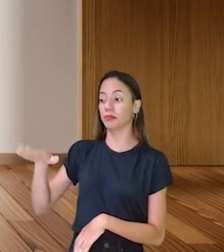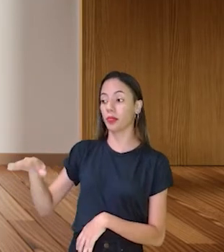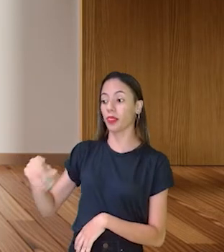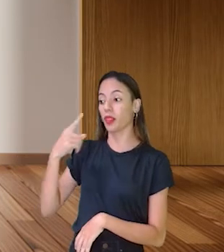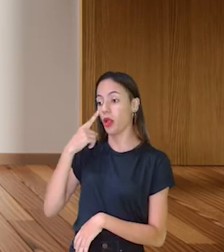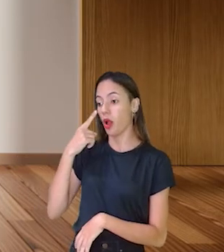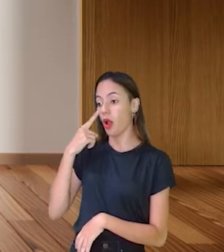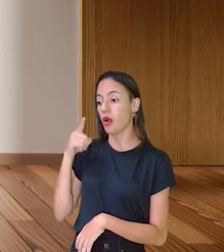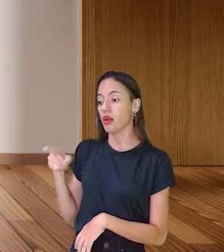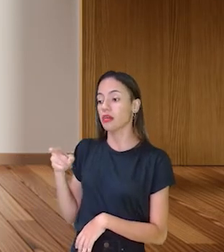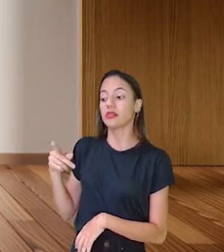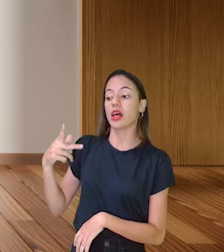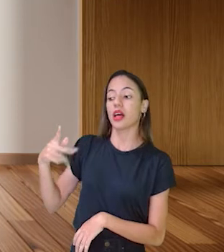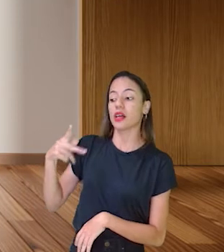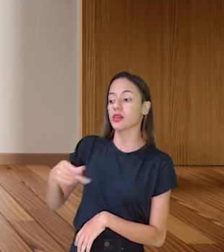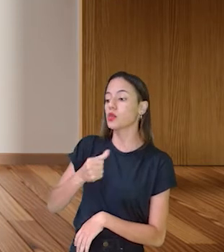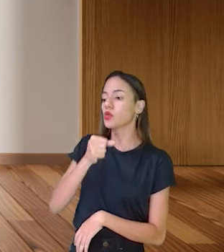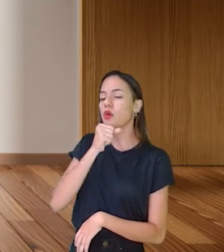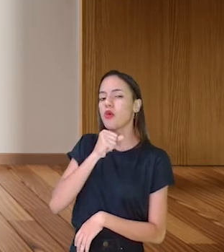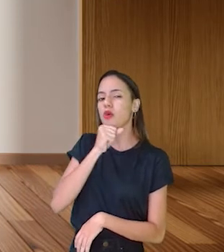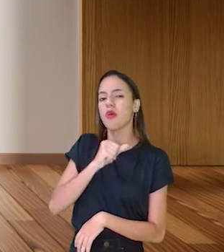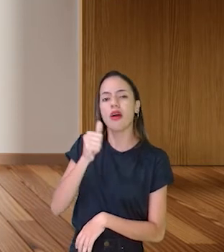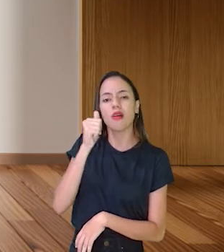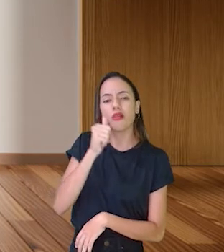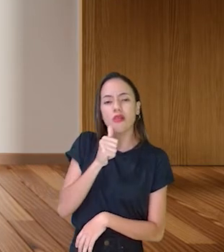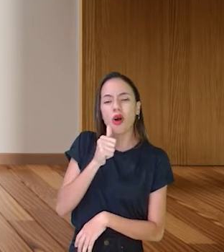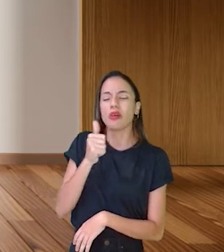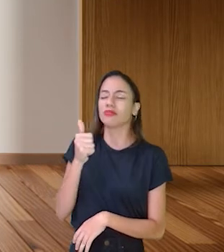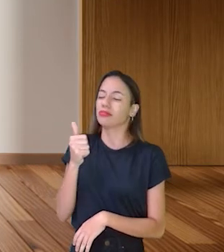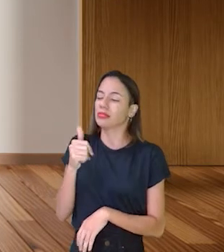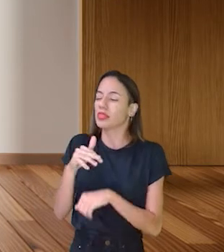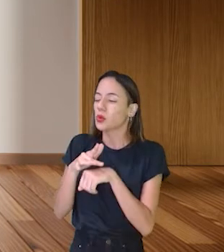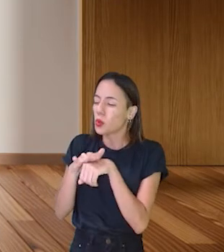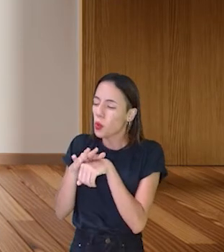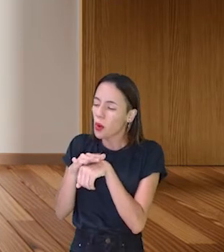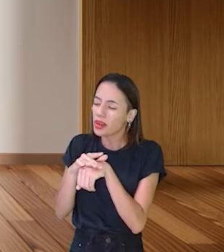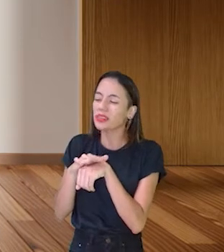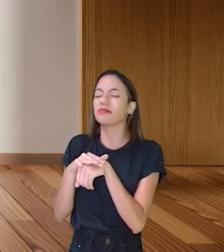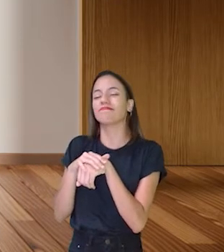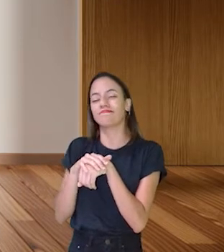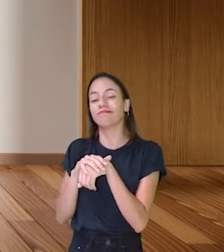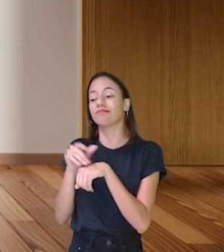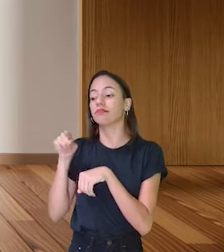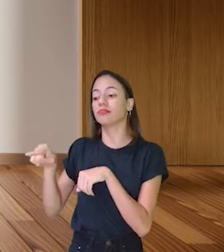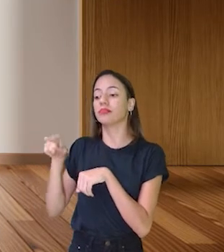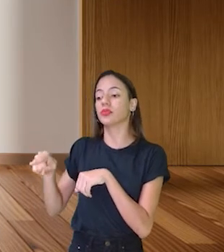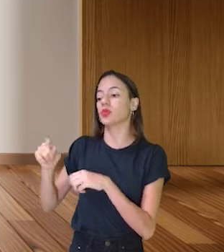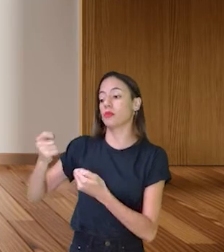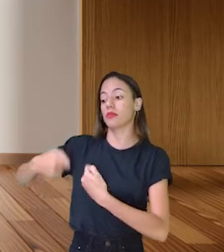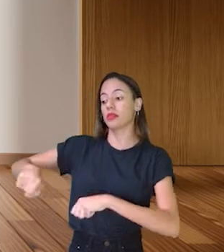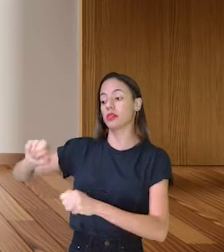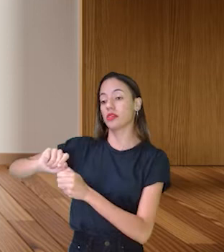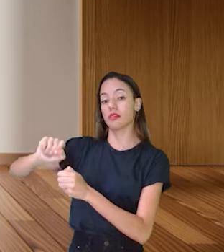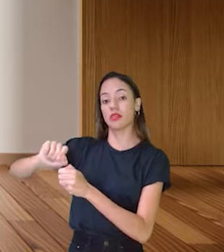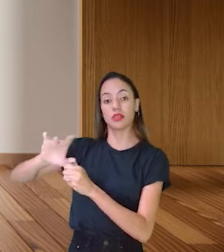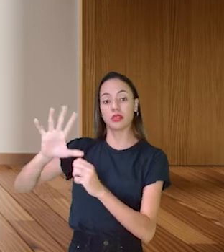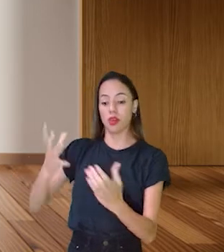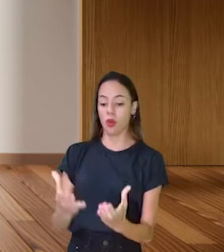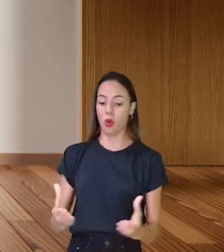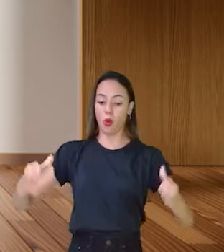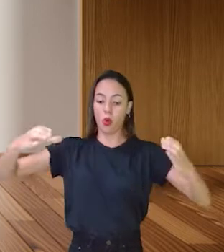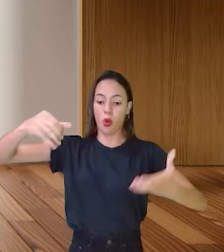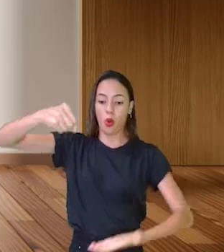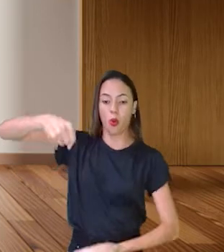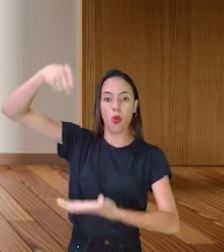que a vovó tinha ficado um pouco doente e que ela faria uma cesta com muitas